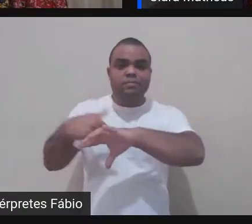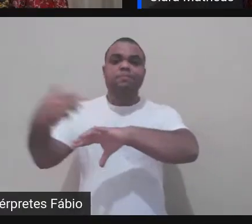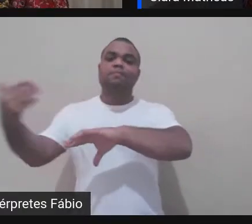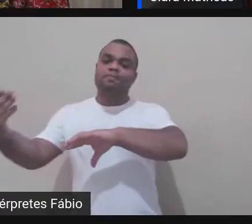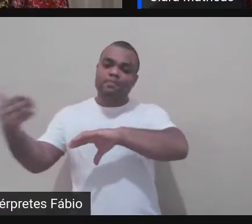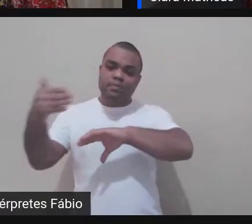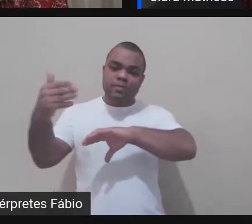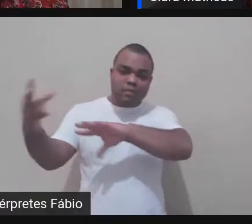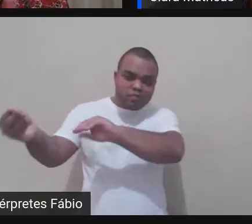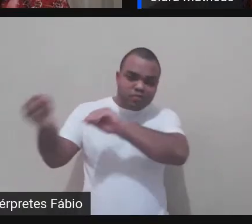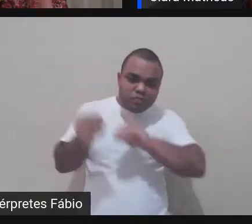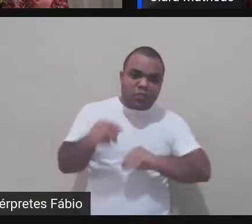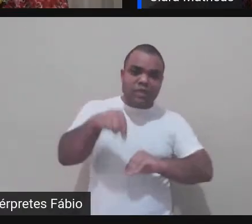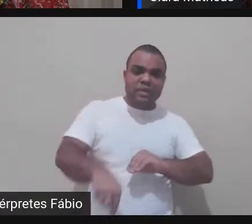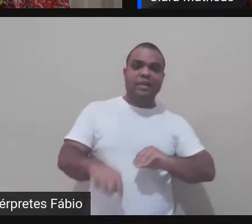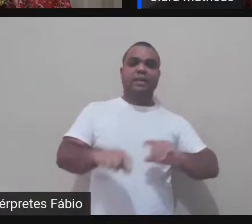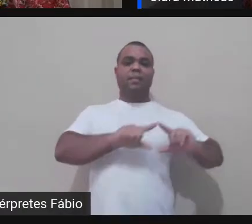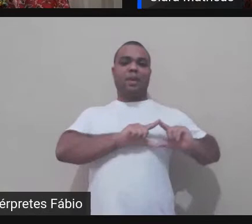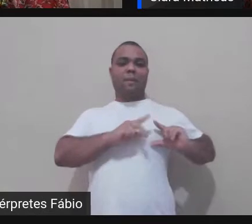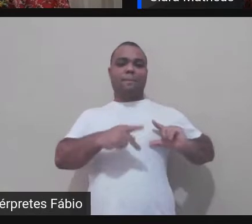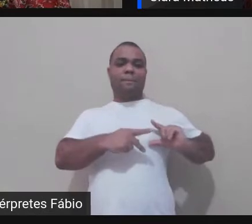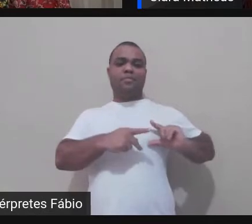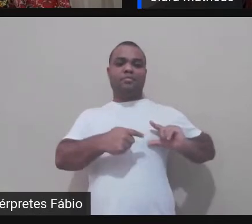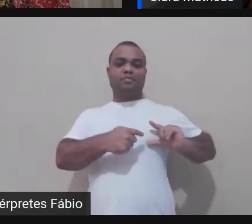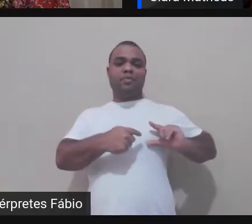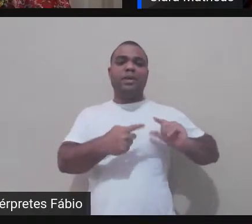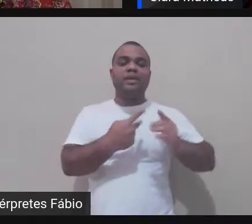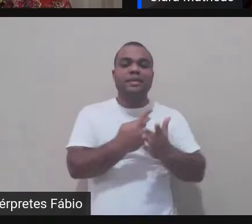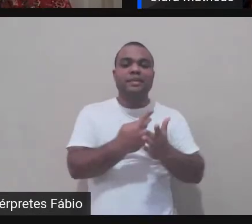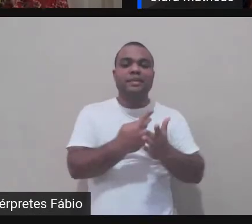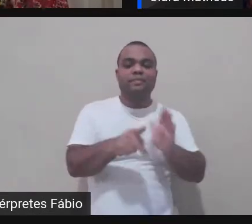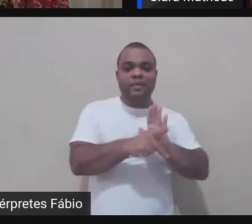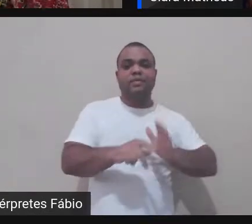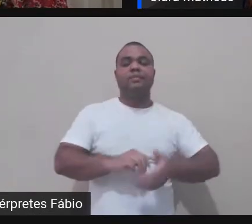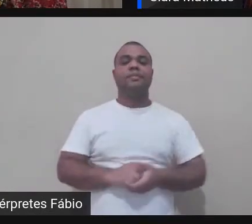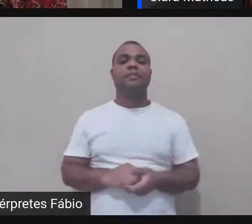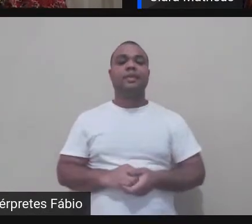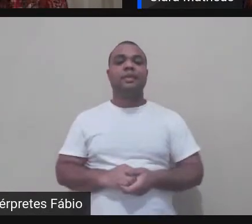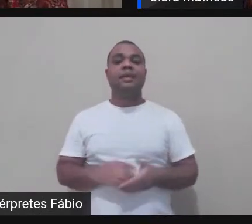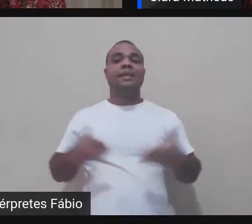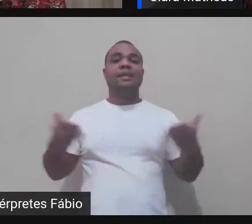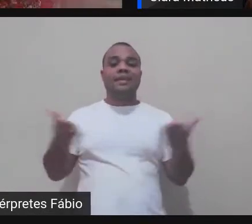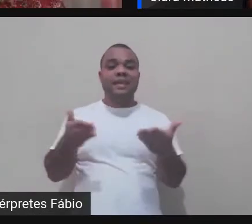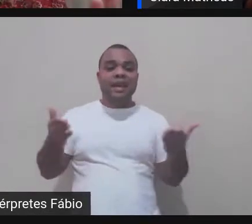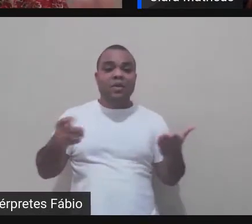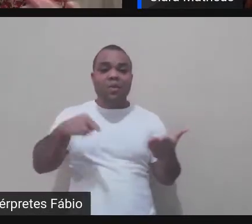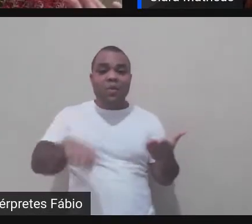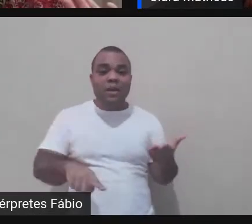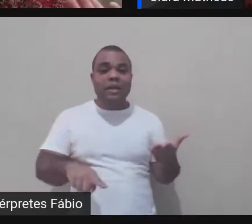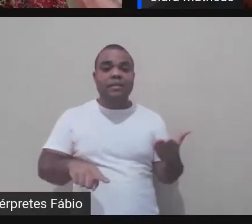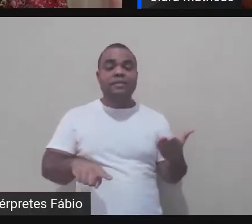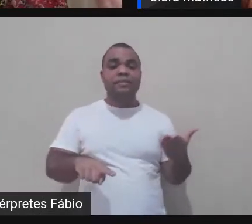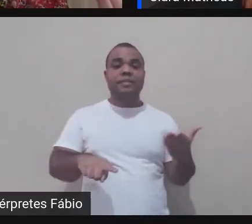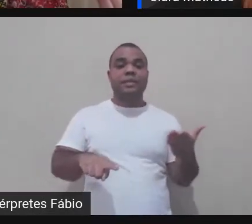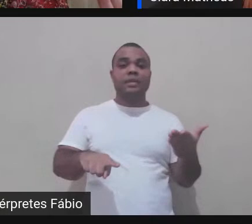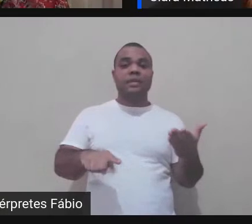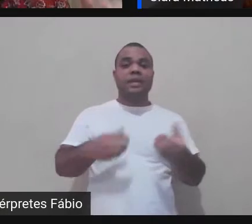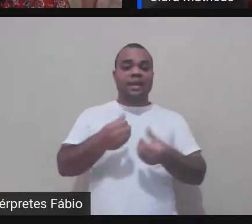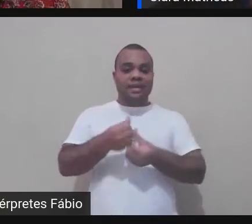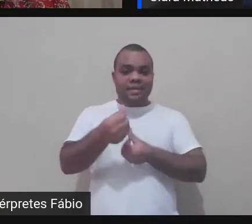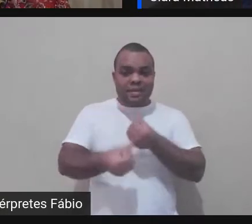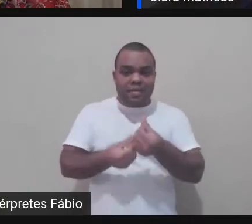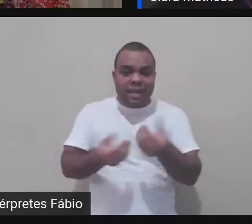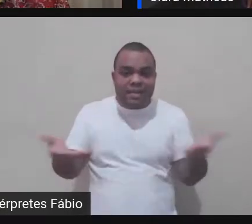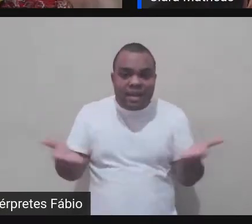os dedos ajustes, e esse semestre agora, a Clara está ministrando, né, Clara, porque o semestre não acabou, está em sustento, né,